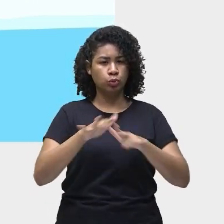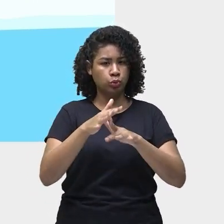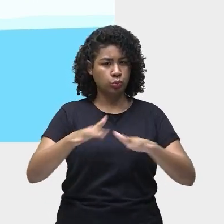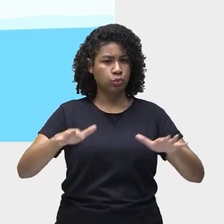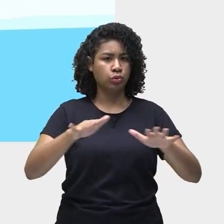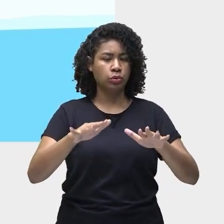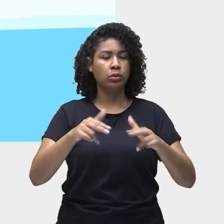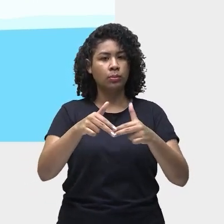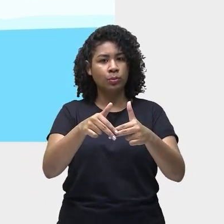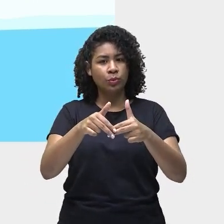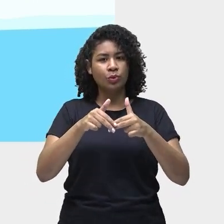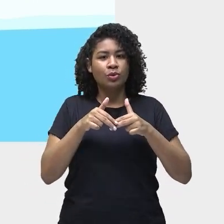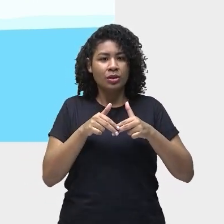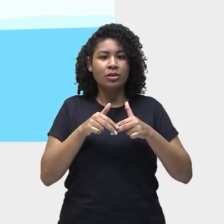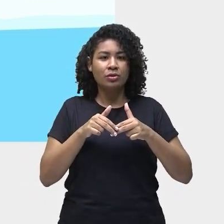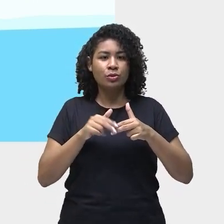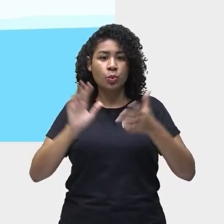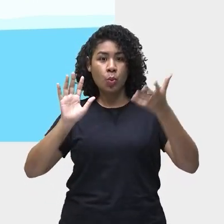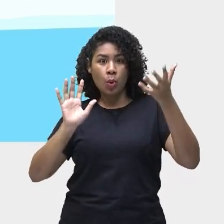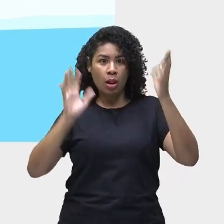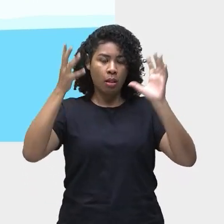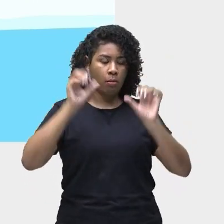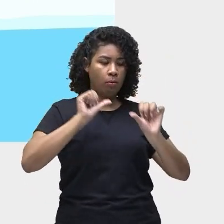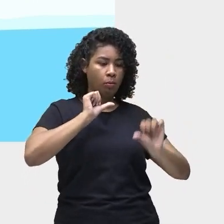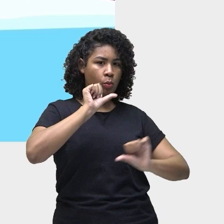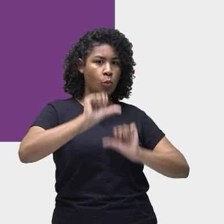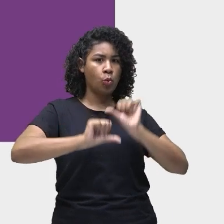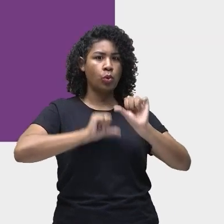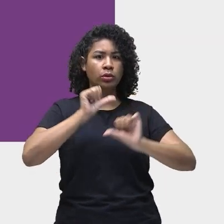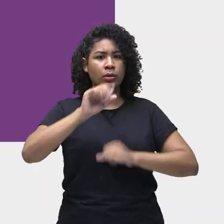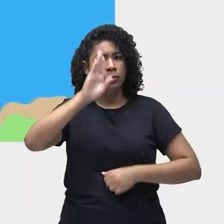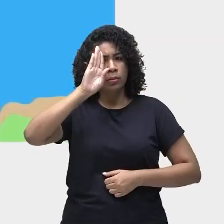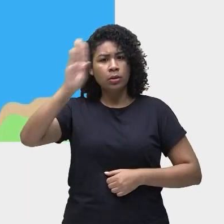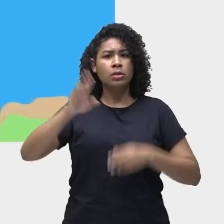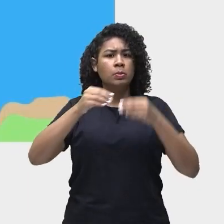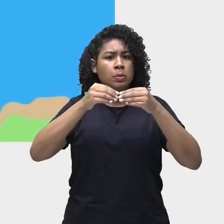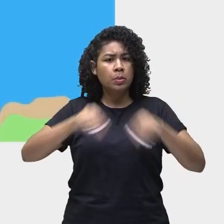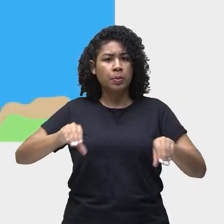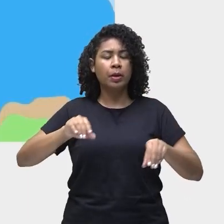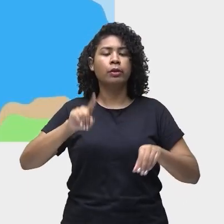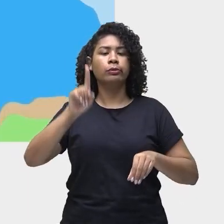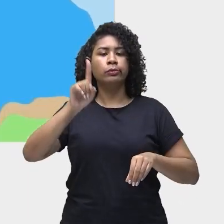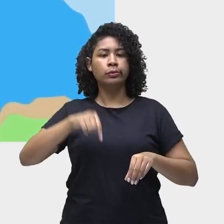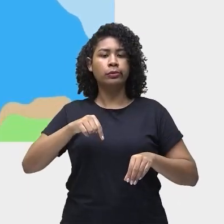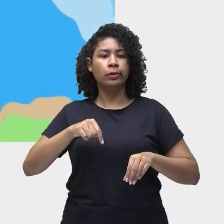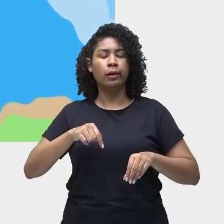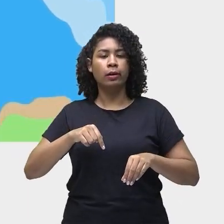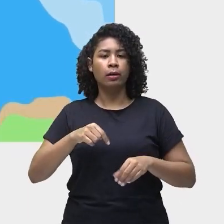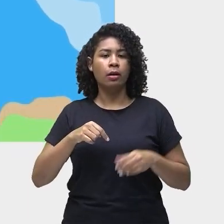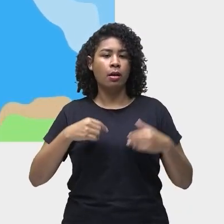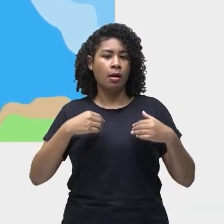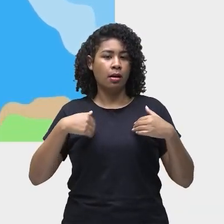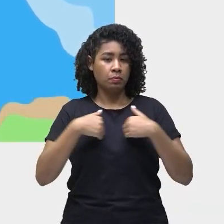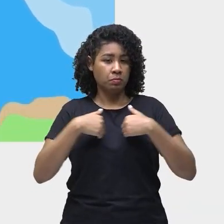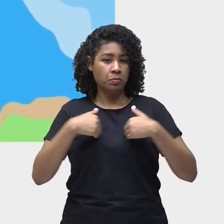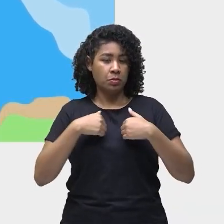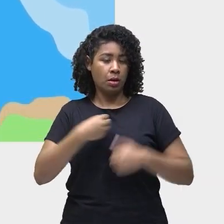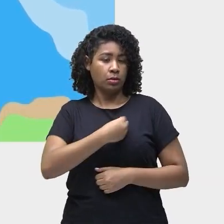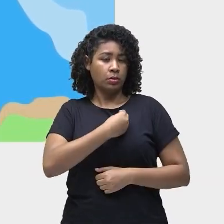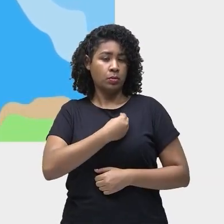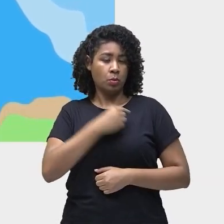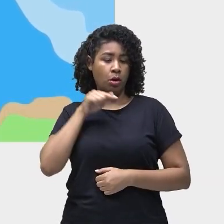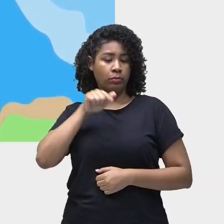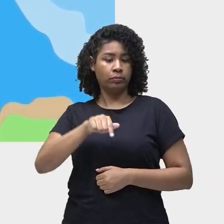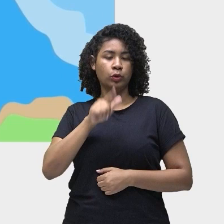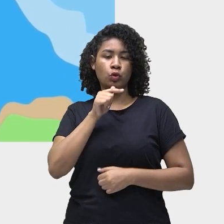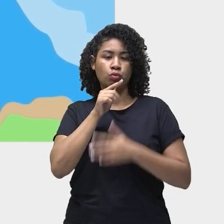e atingindo principalmente as espécies marinhas a evolução do nível dos oceanos obriga que a população